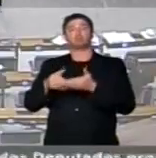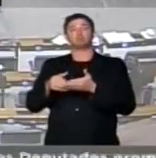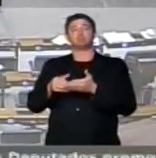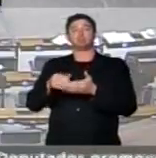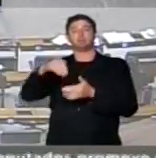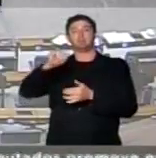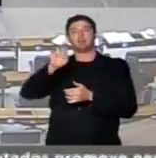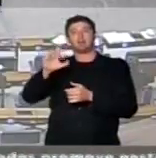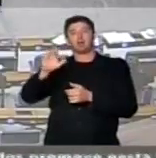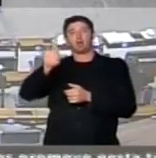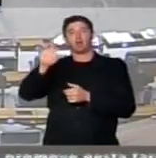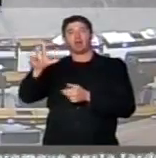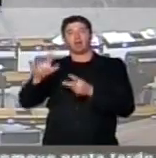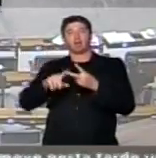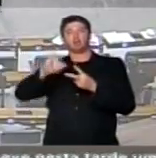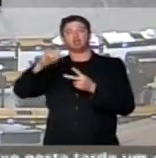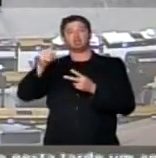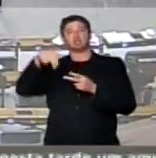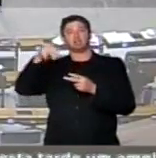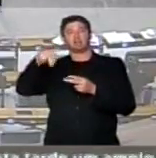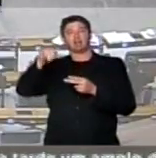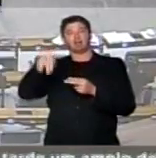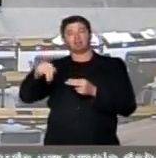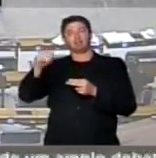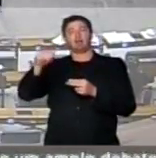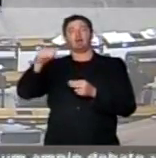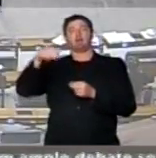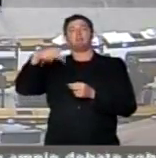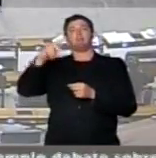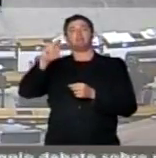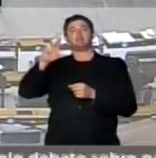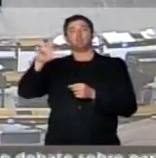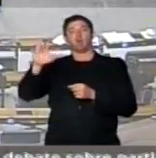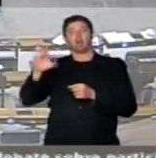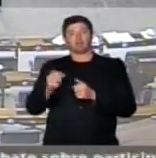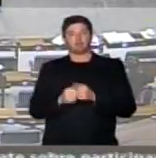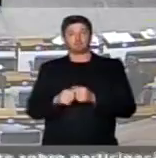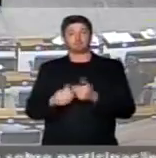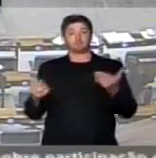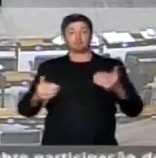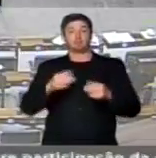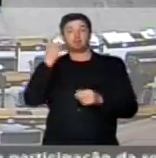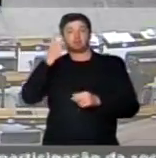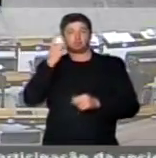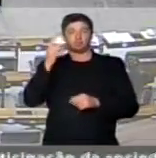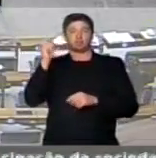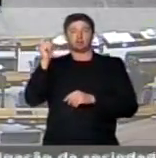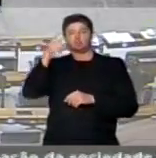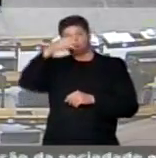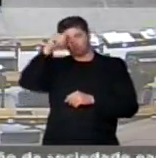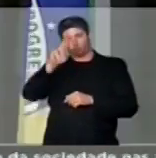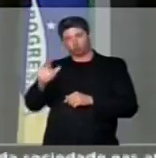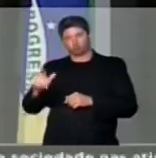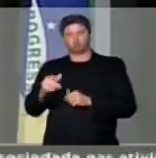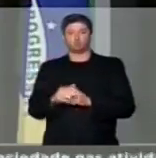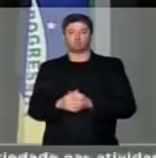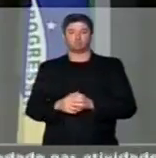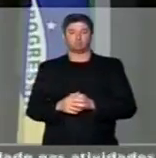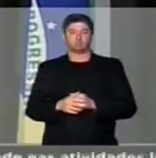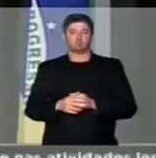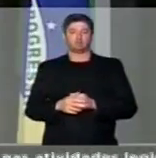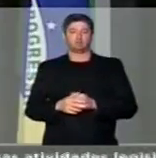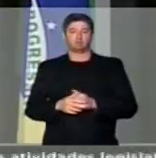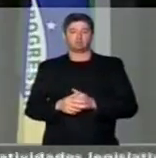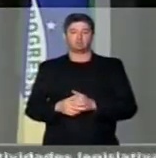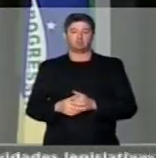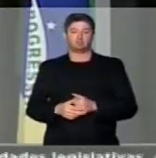O doutor Miguel Reale Júnior e Janaína Pasquale, deputado Mandetta, do Mato Grosso do Sul, Democratas. O escopo da SMP